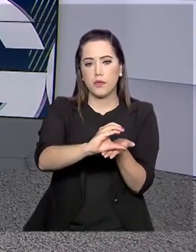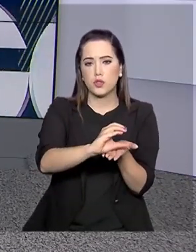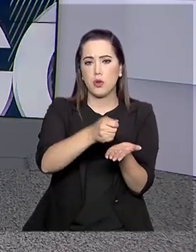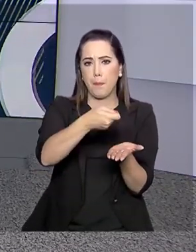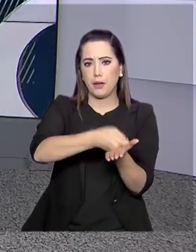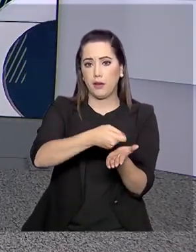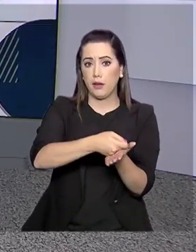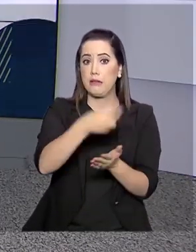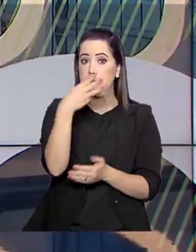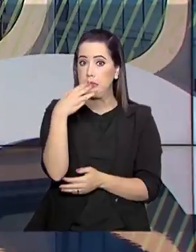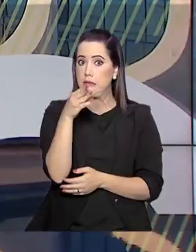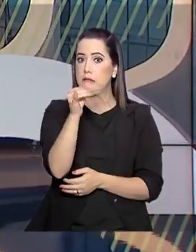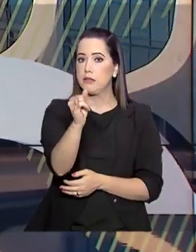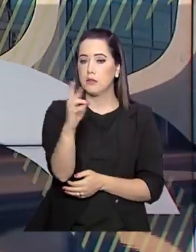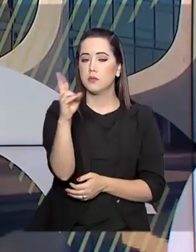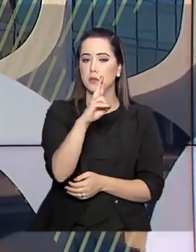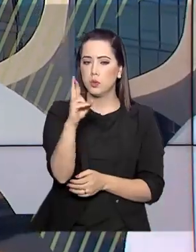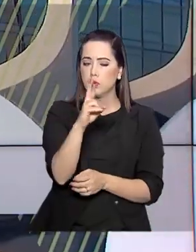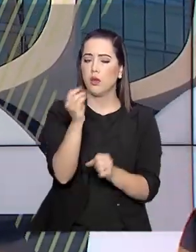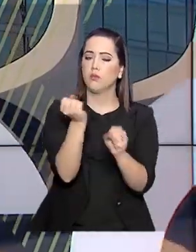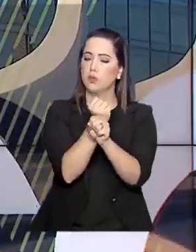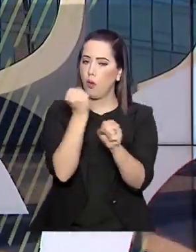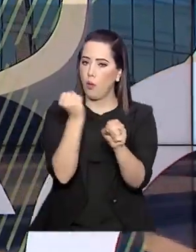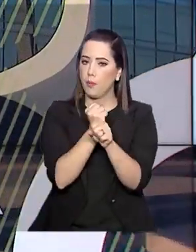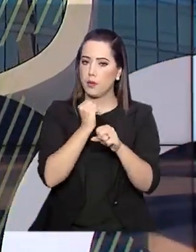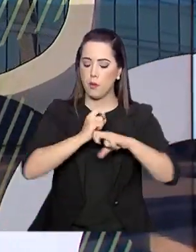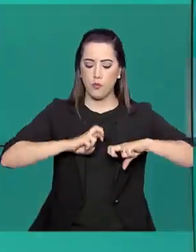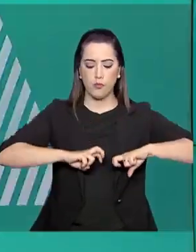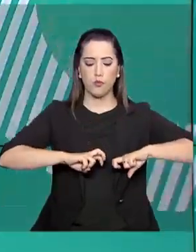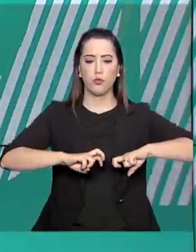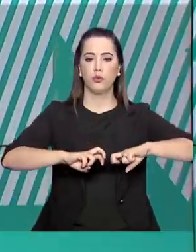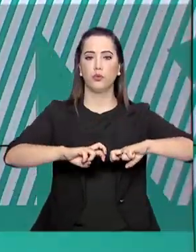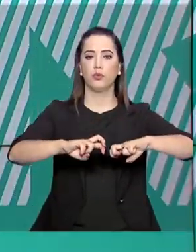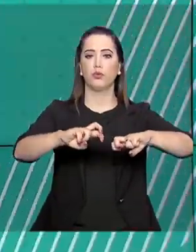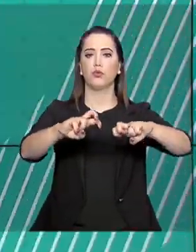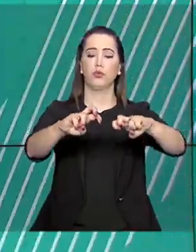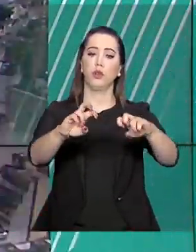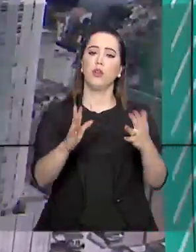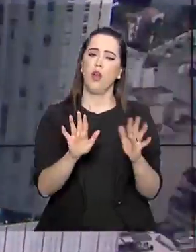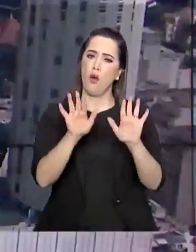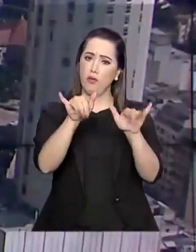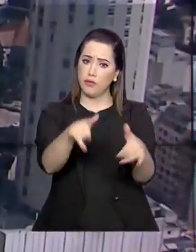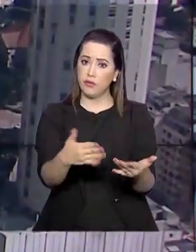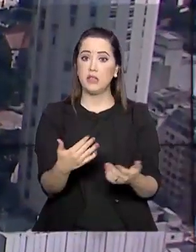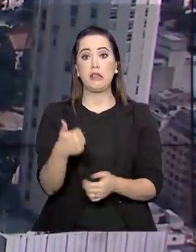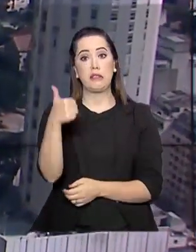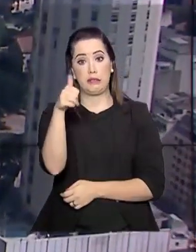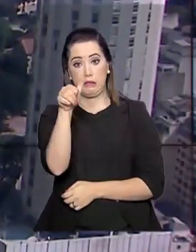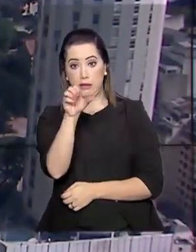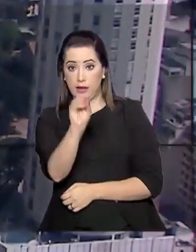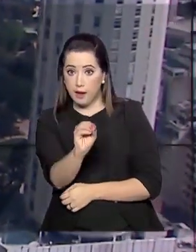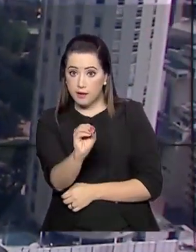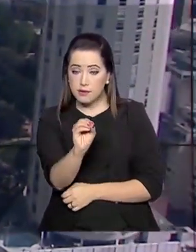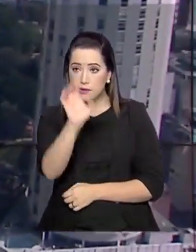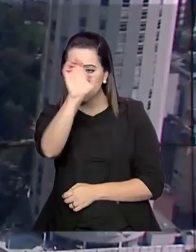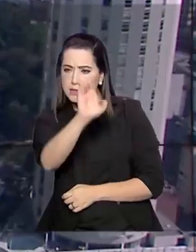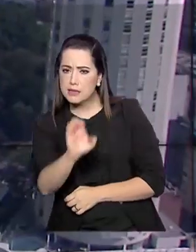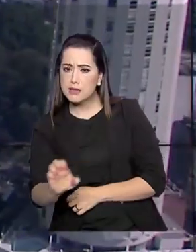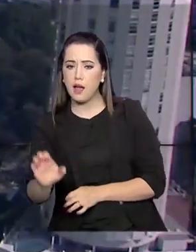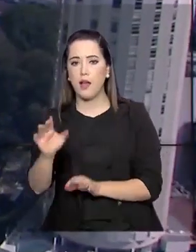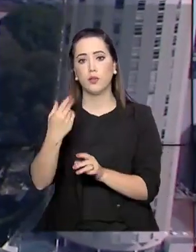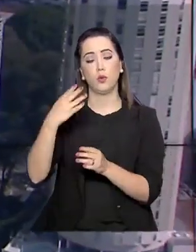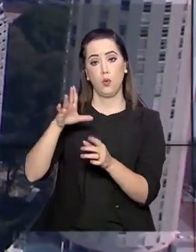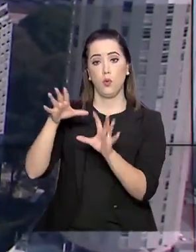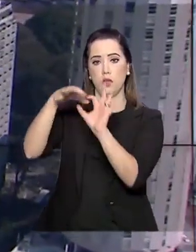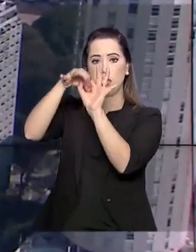de reais na obra. Quando estiver pronta, a Ferrovia Norte Sul vai cortar 10 estados, ligando o país desde o